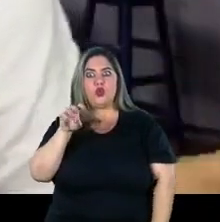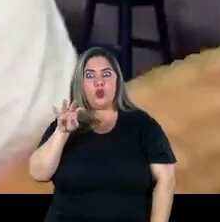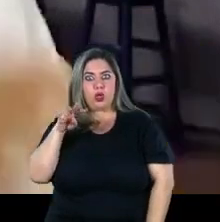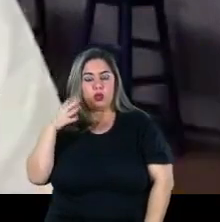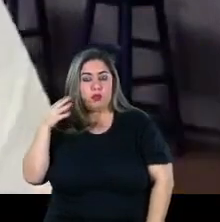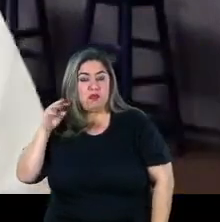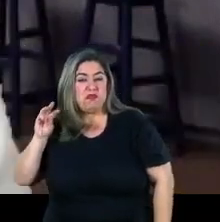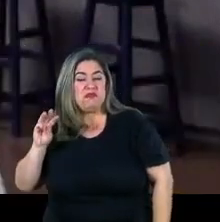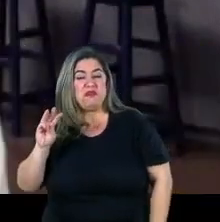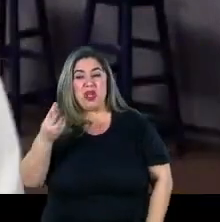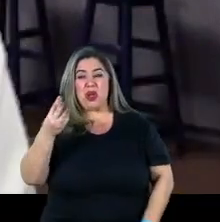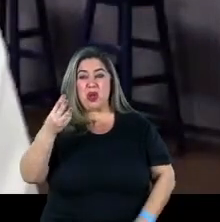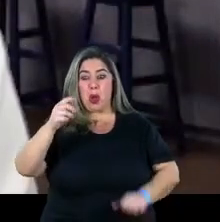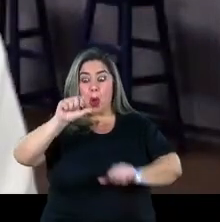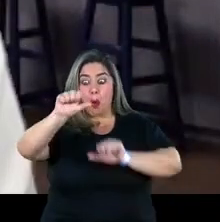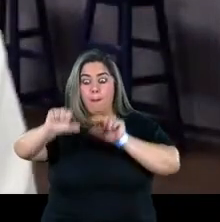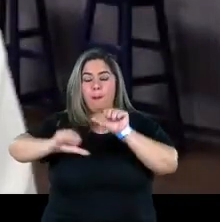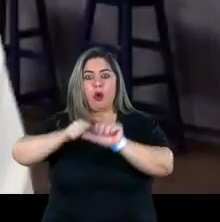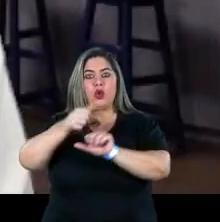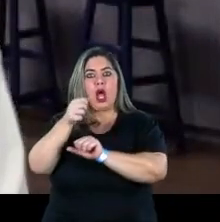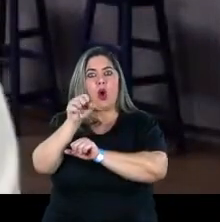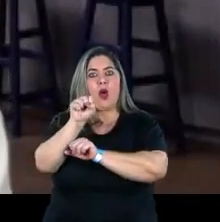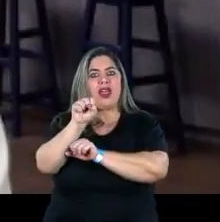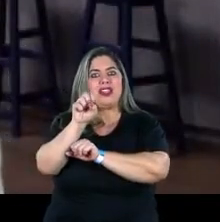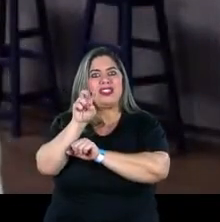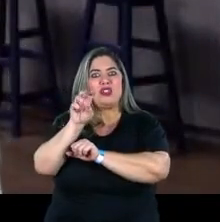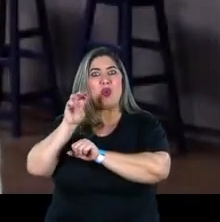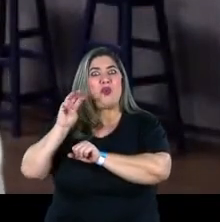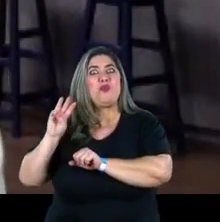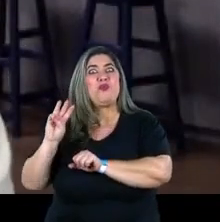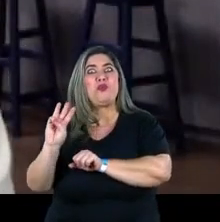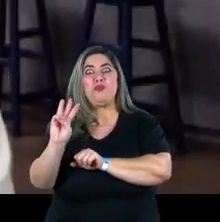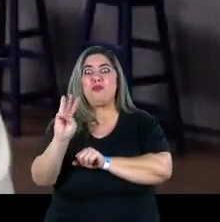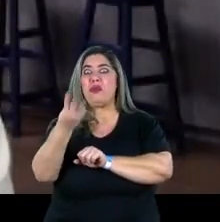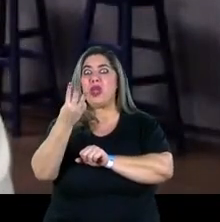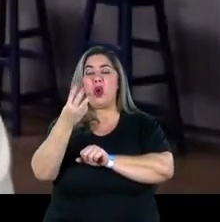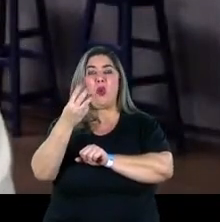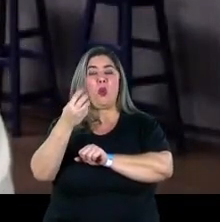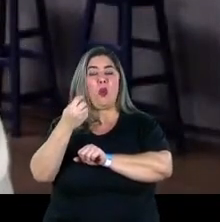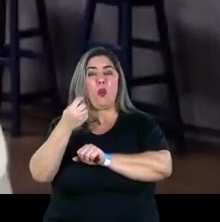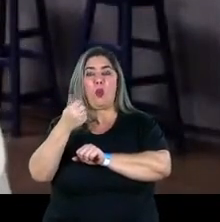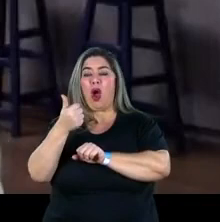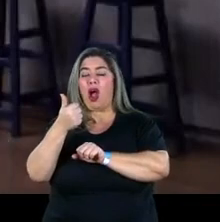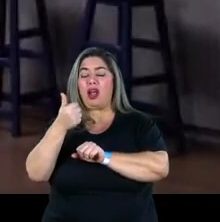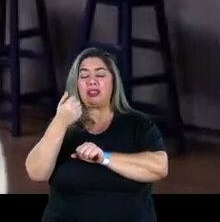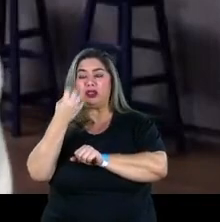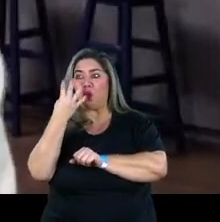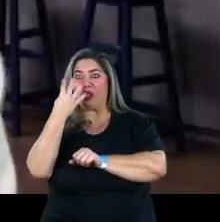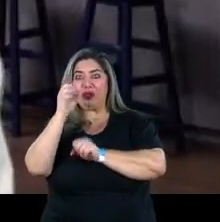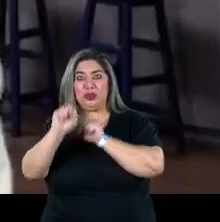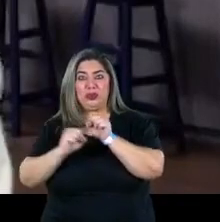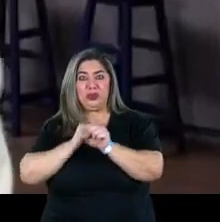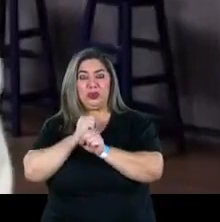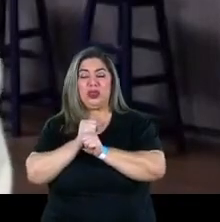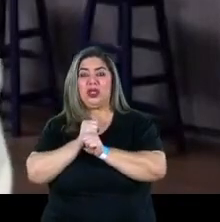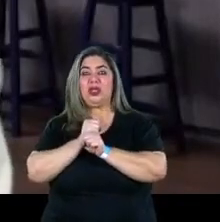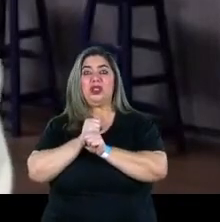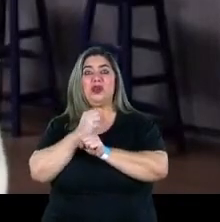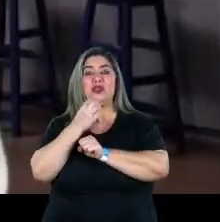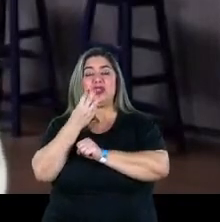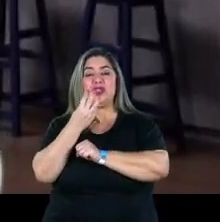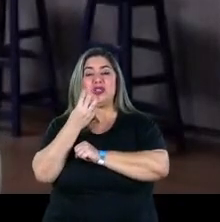milhões para 85 milhões de brasileiros. Subimos em pouco mais de 4 anos 30 milhões de